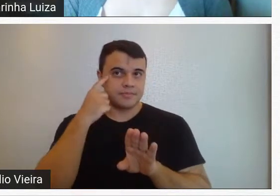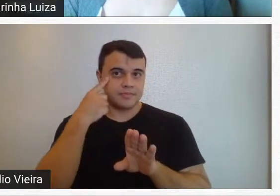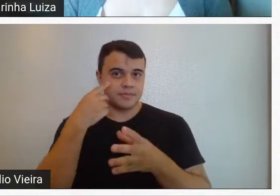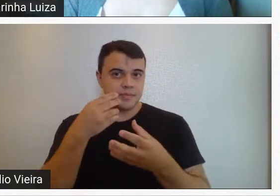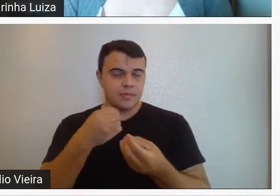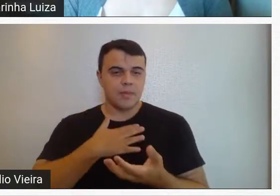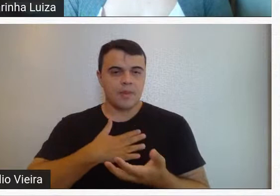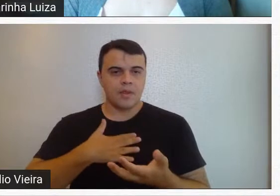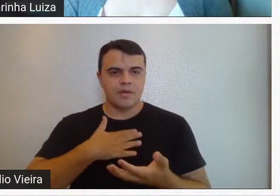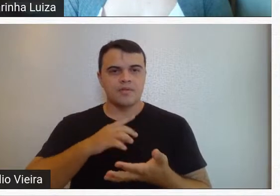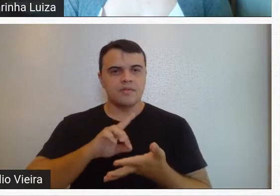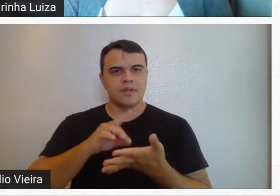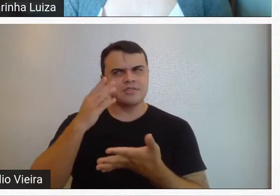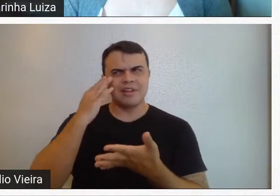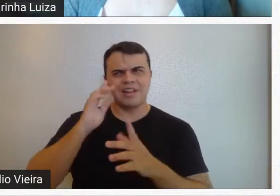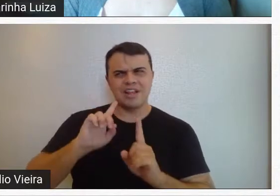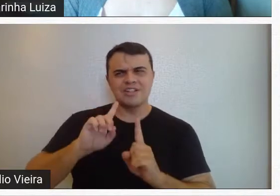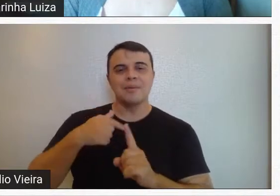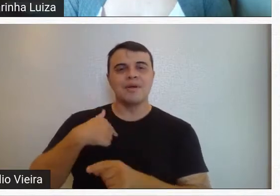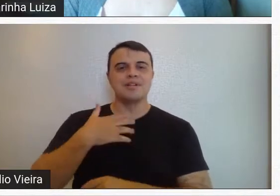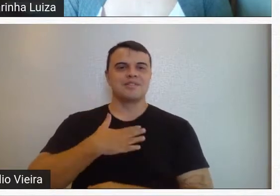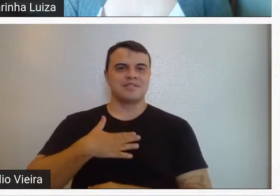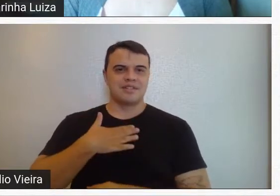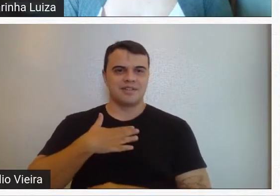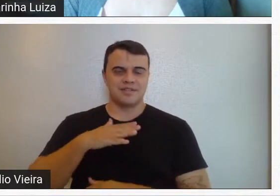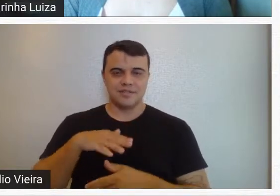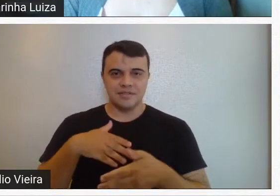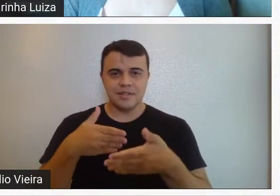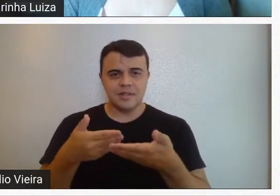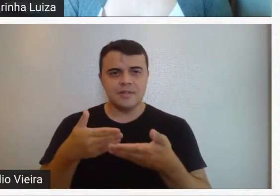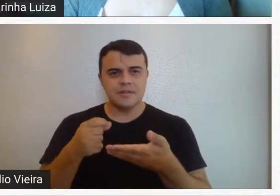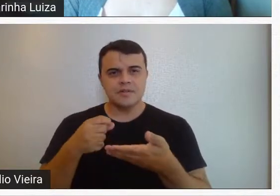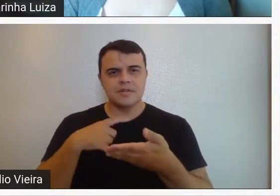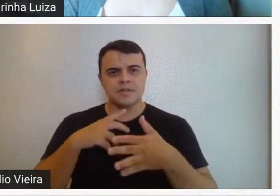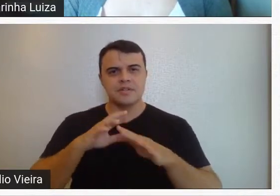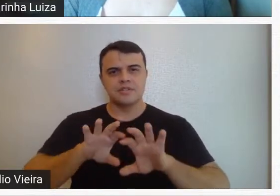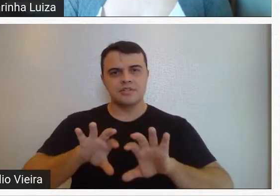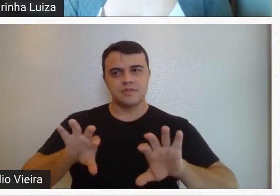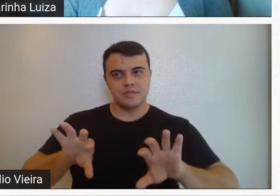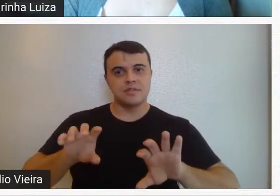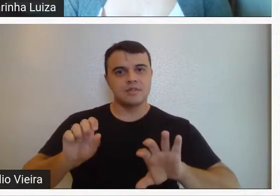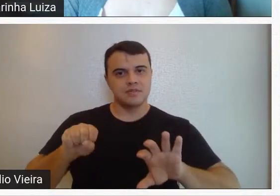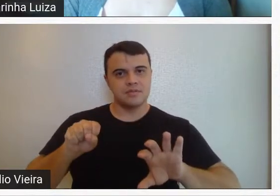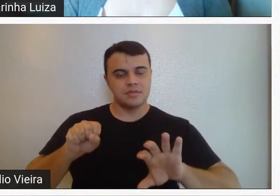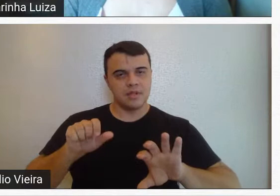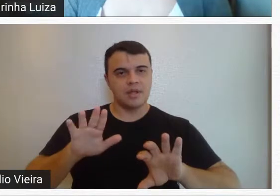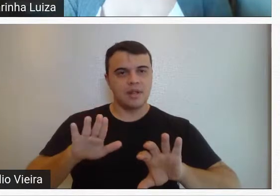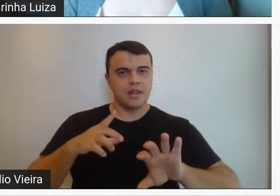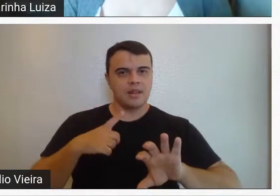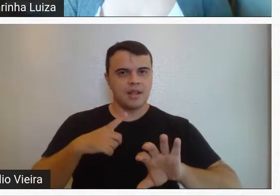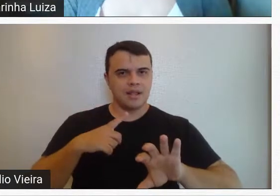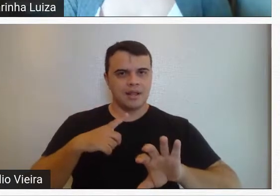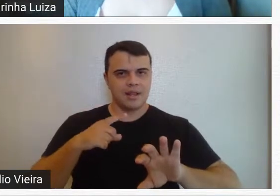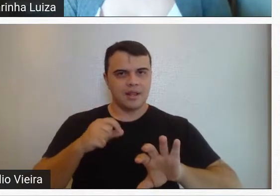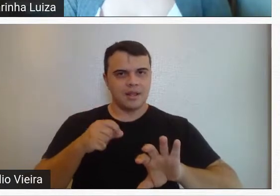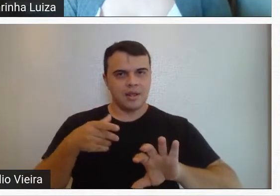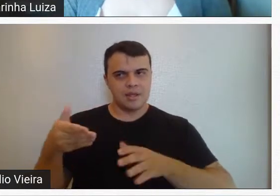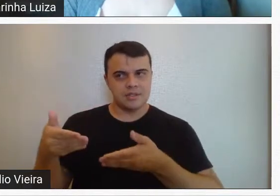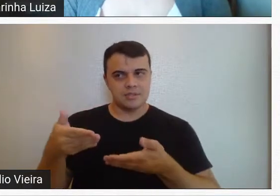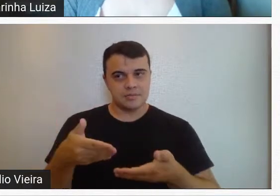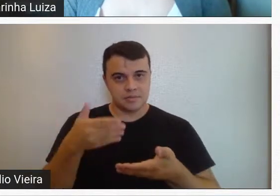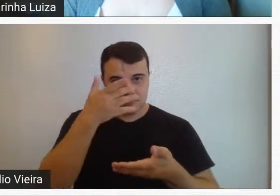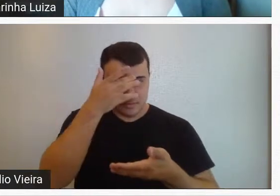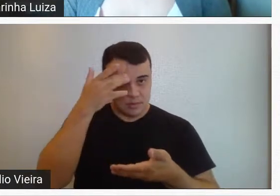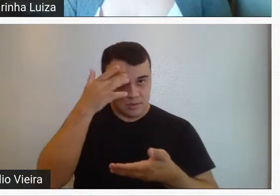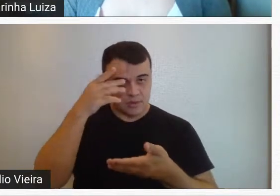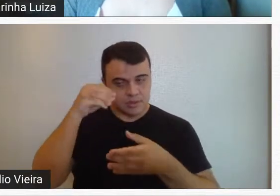gostavam mesmo sem entender de arte. Então, tem uma divisão, sim, a exposição, tanto na recepção do público quanto